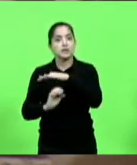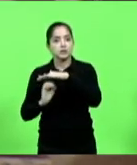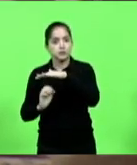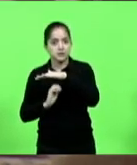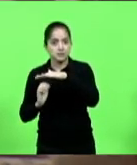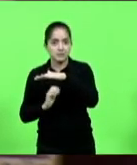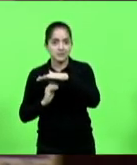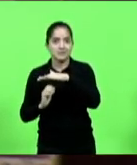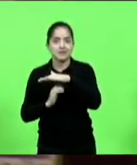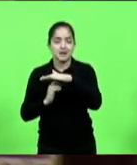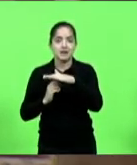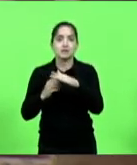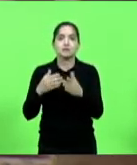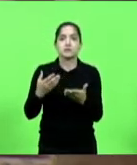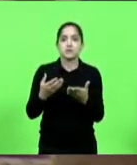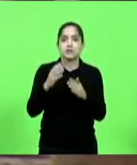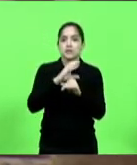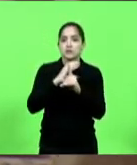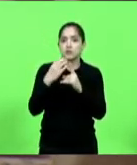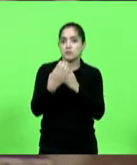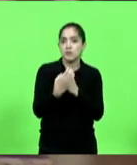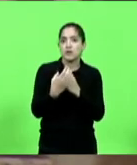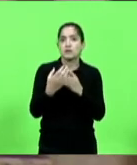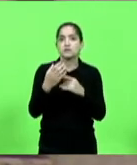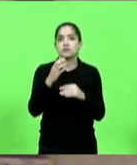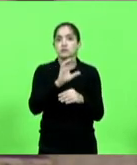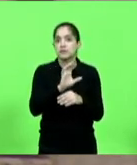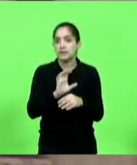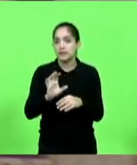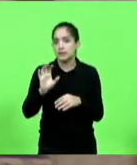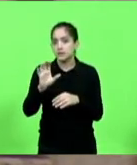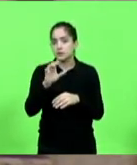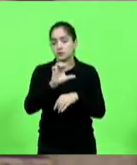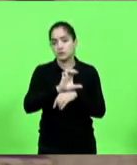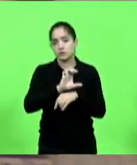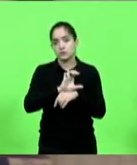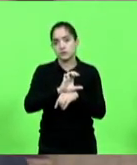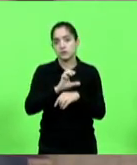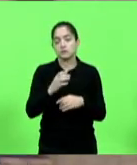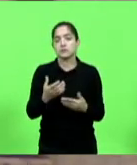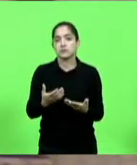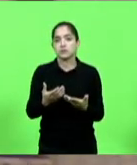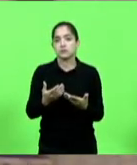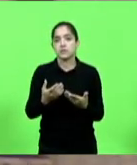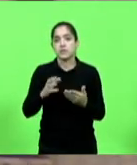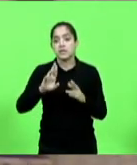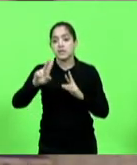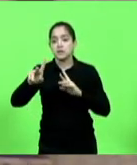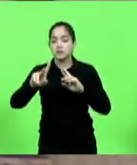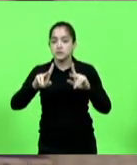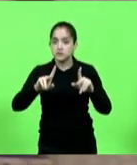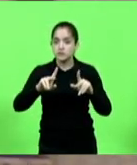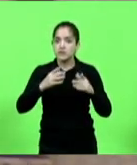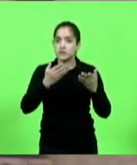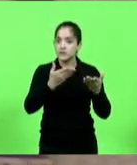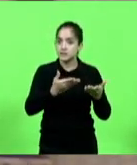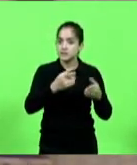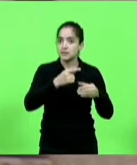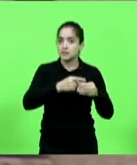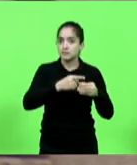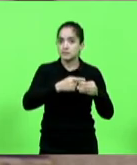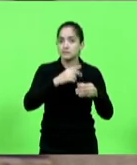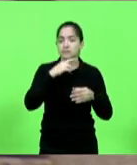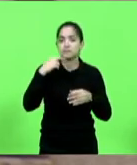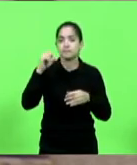vida, das comunidades, das regiões. E isso é que diferencia Jaraguá do Sul, com essa